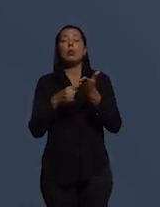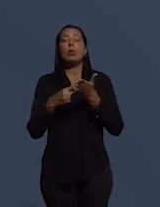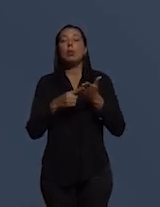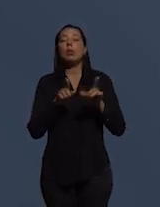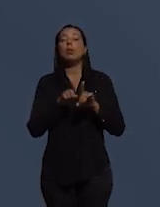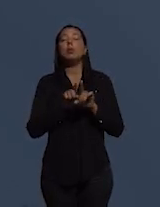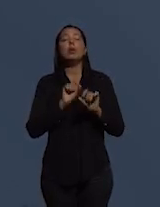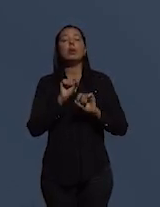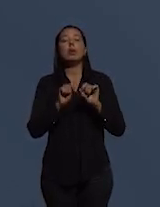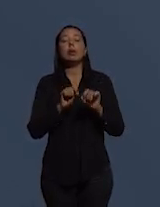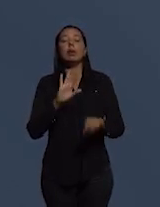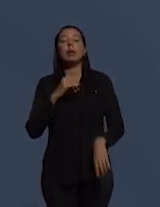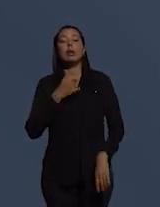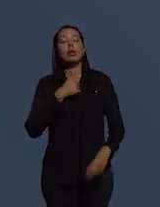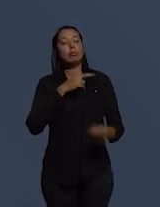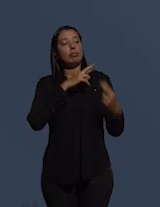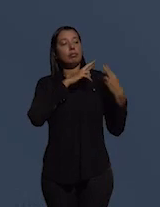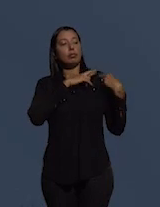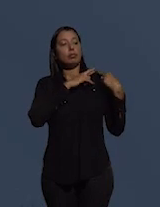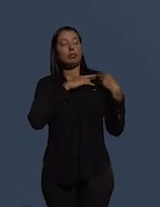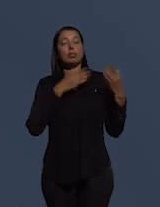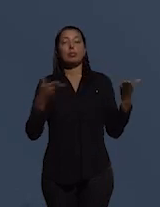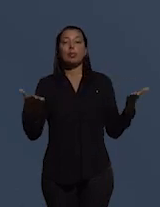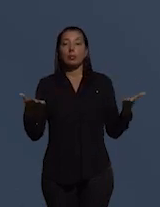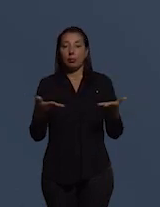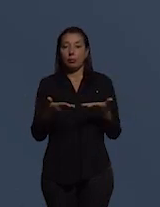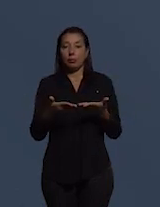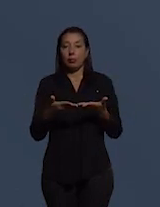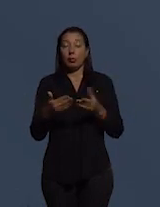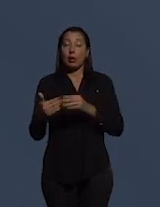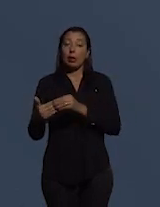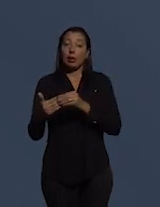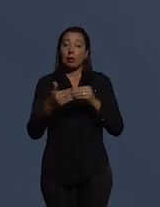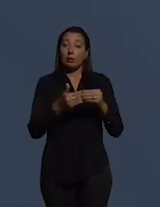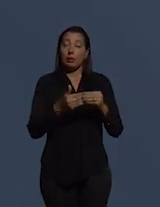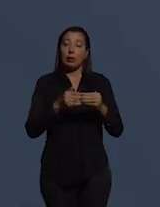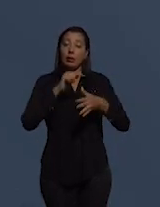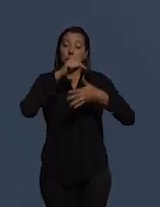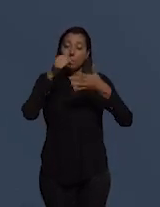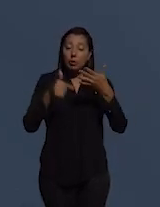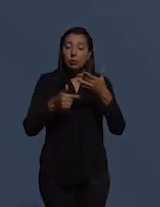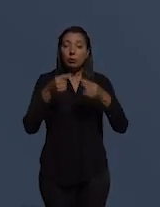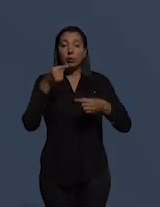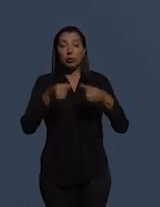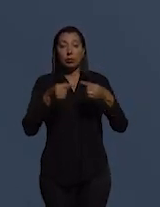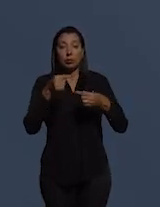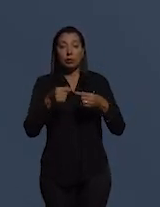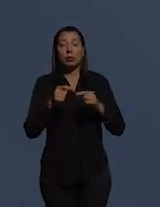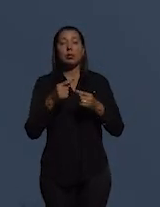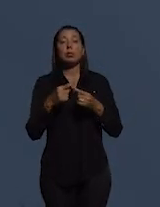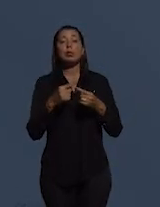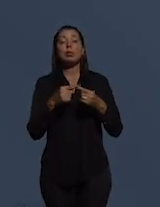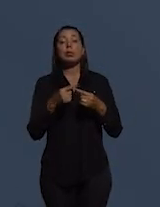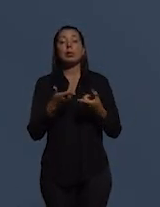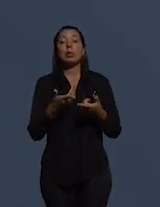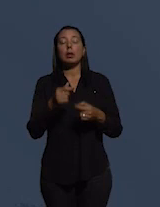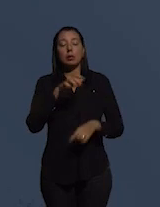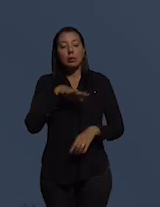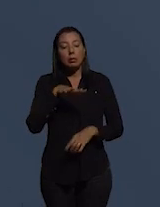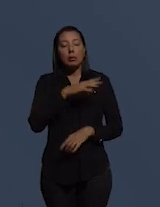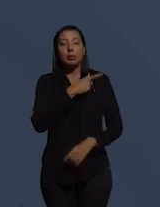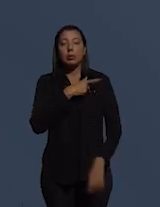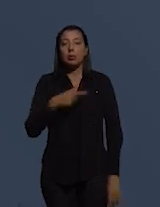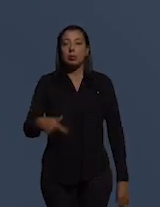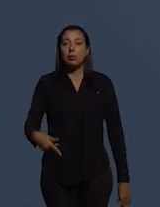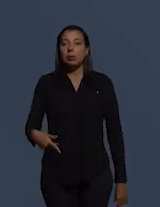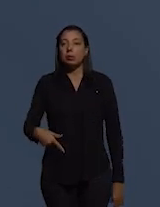essa nossa responsabilidade nesse momento, elevando o nível do debate no momento em que o espaço público está